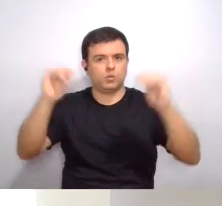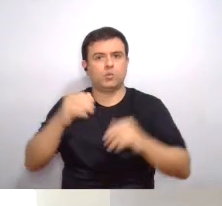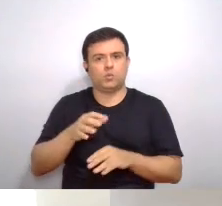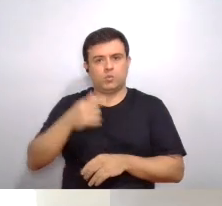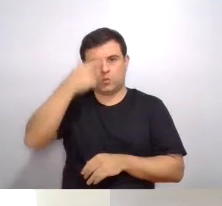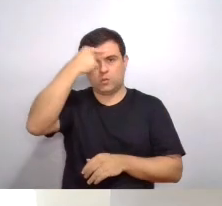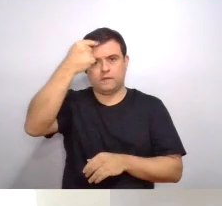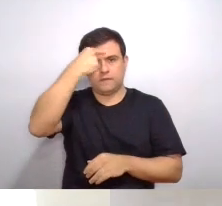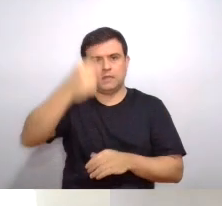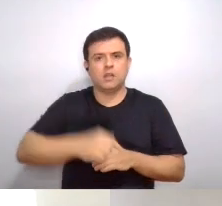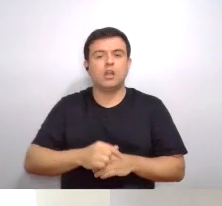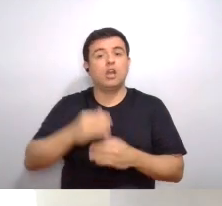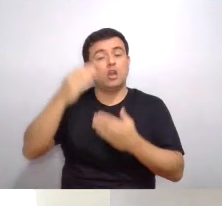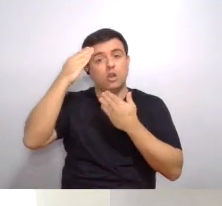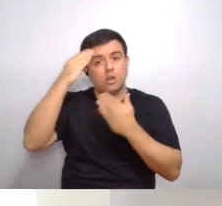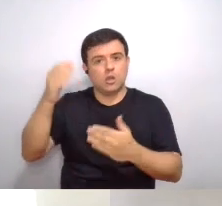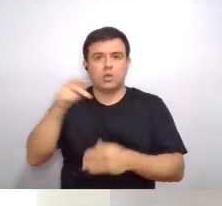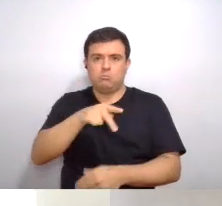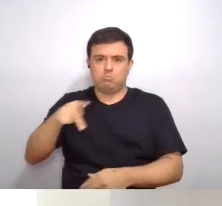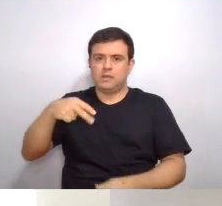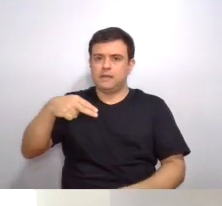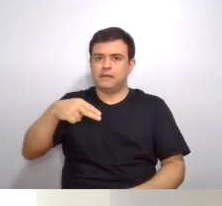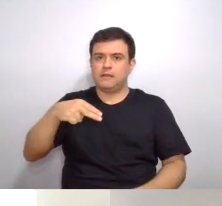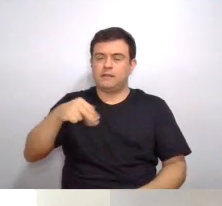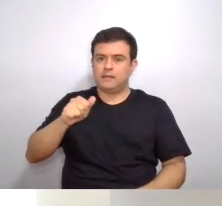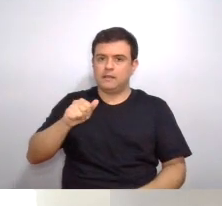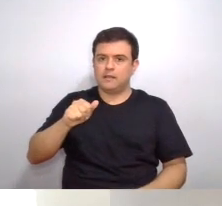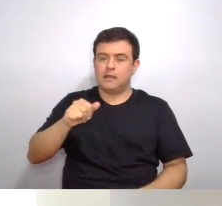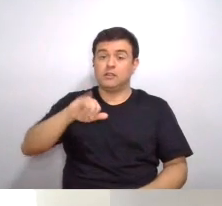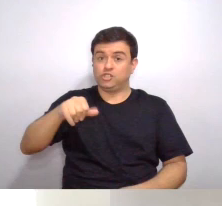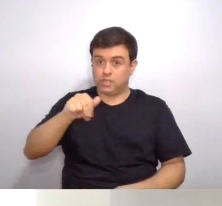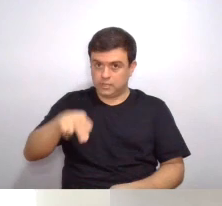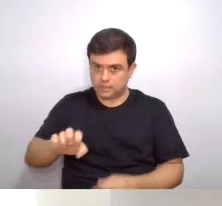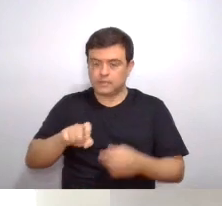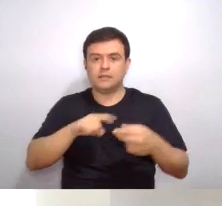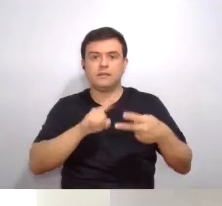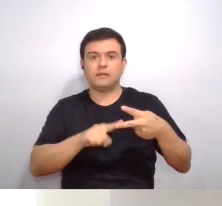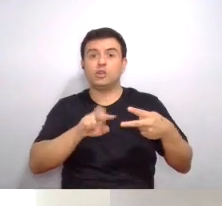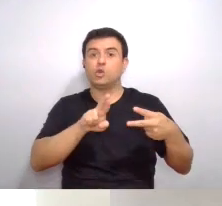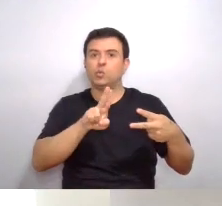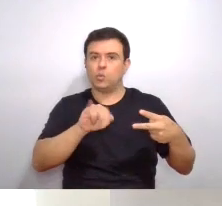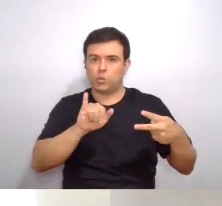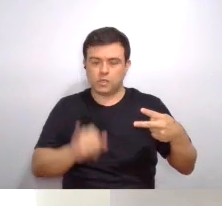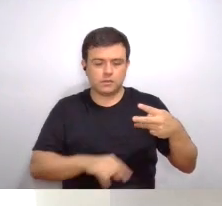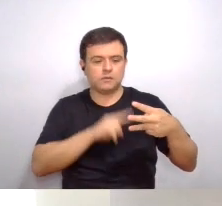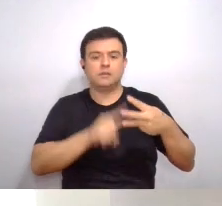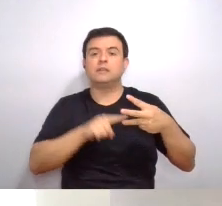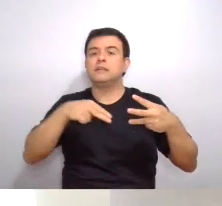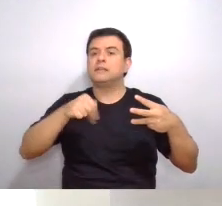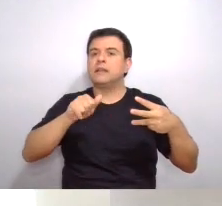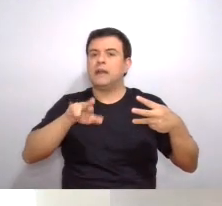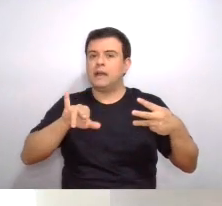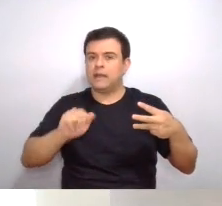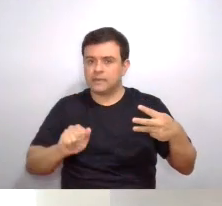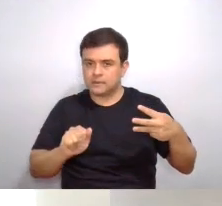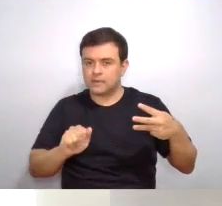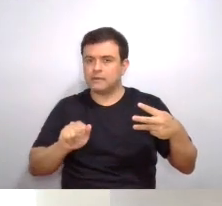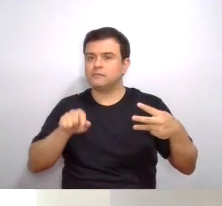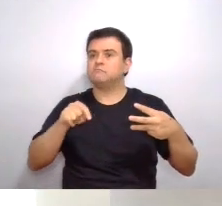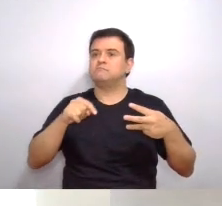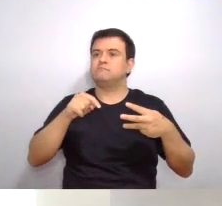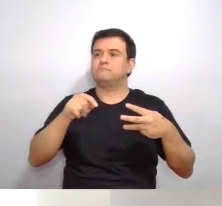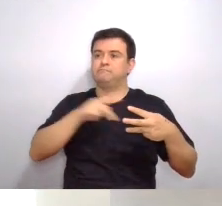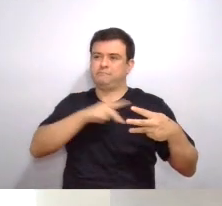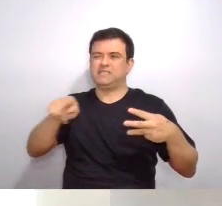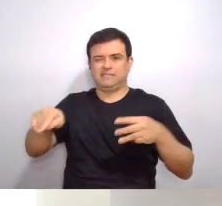superiores da universidade. Obrigado, professora Jane Fraga Tutikian, professor Rui Vicente Opperman, professora Naira